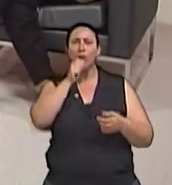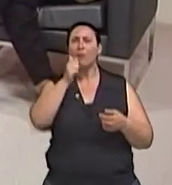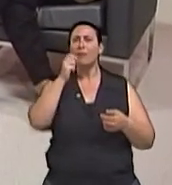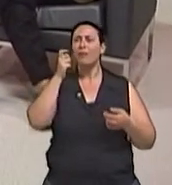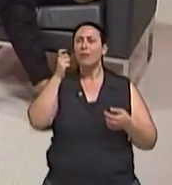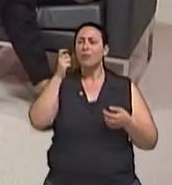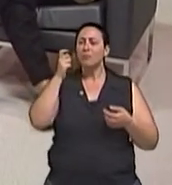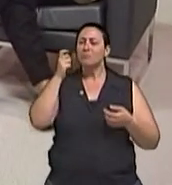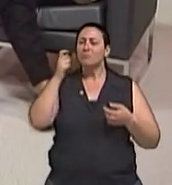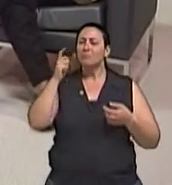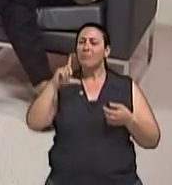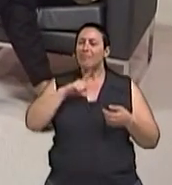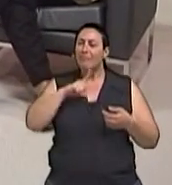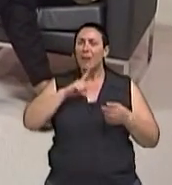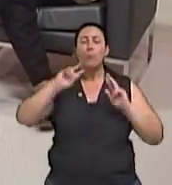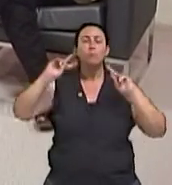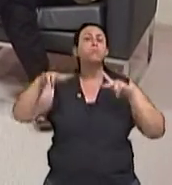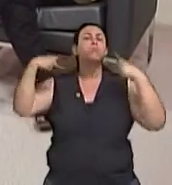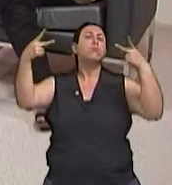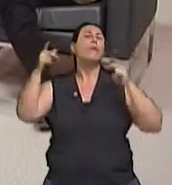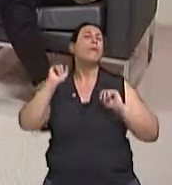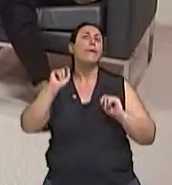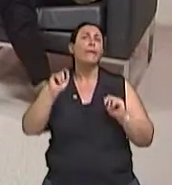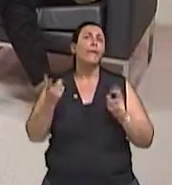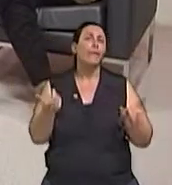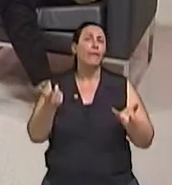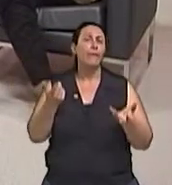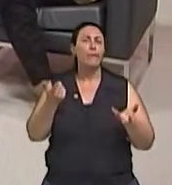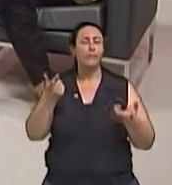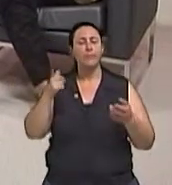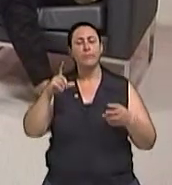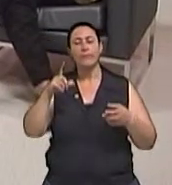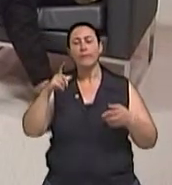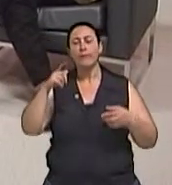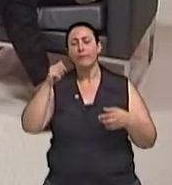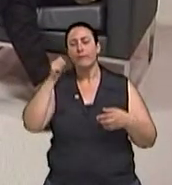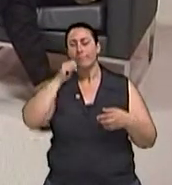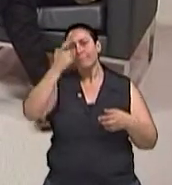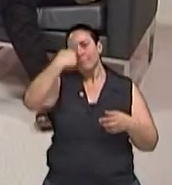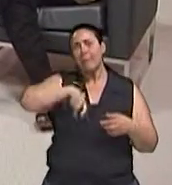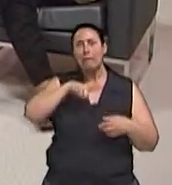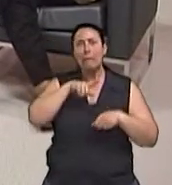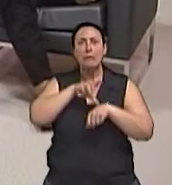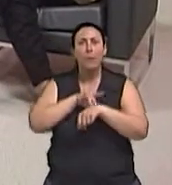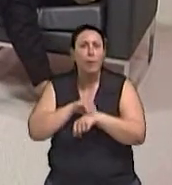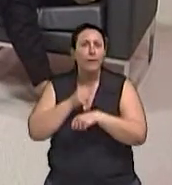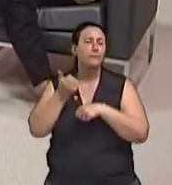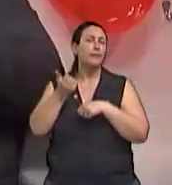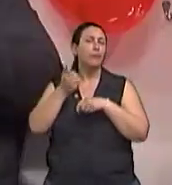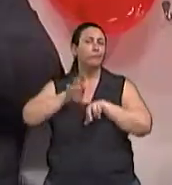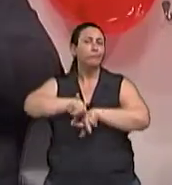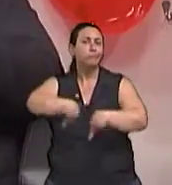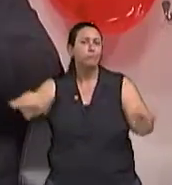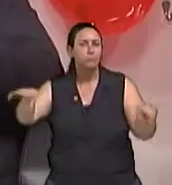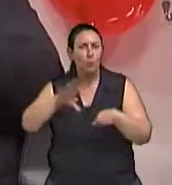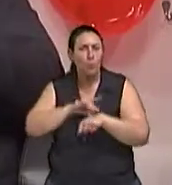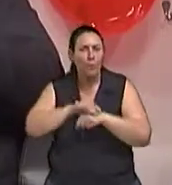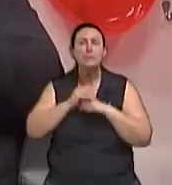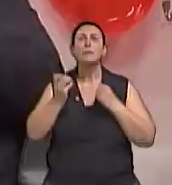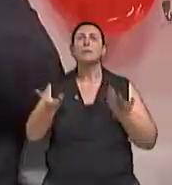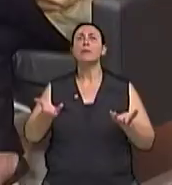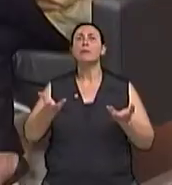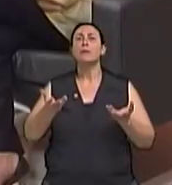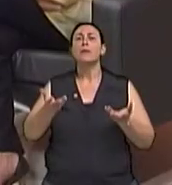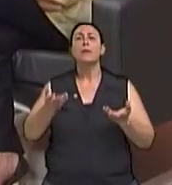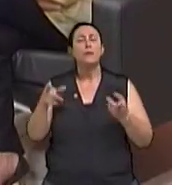Já que nós temos um percentual bem mais alto para cair nessas doenças, posso chamar assim, né? De